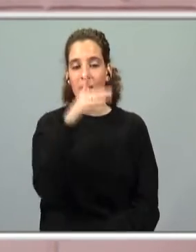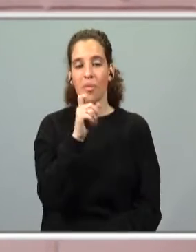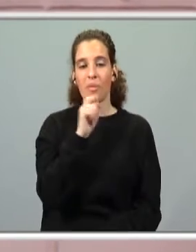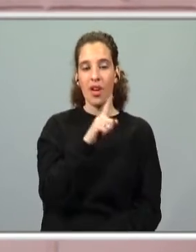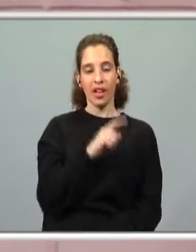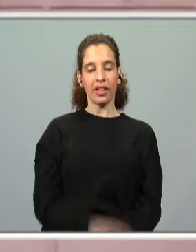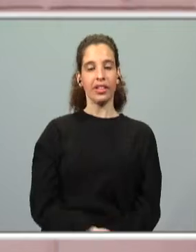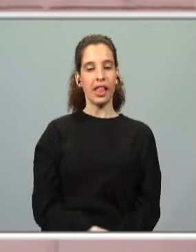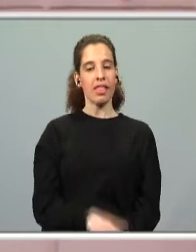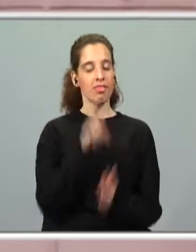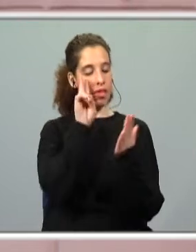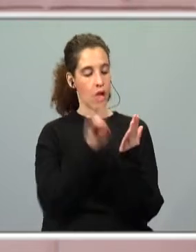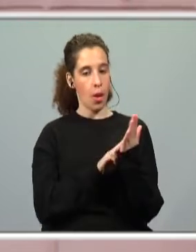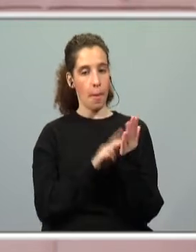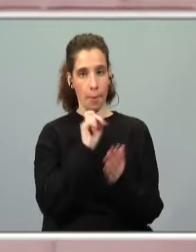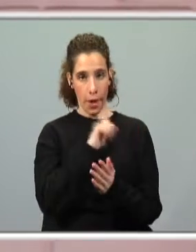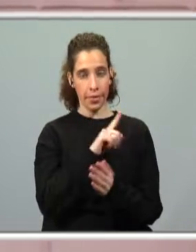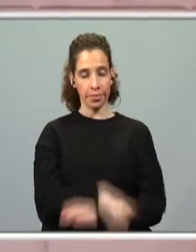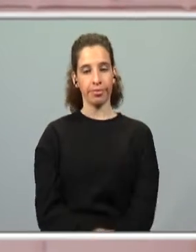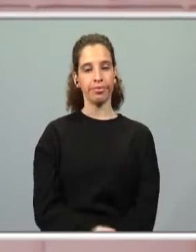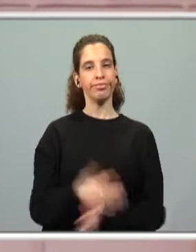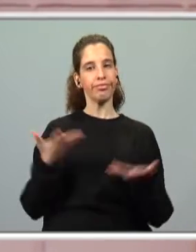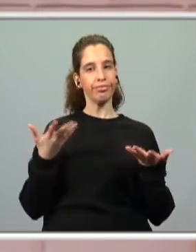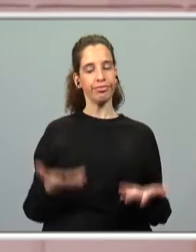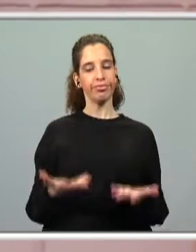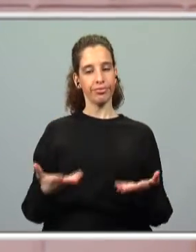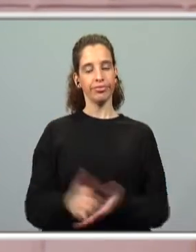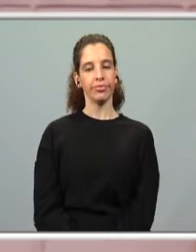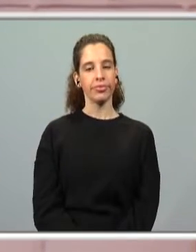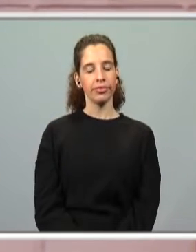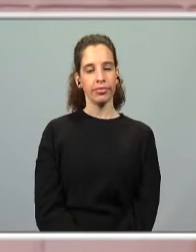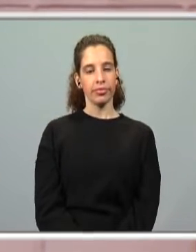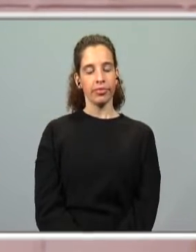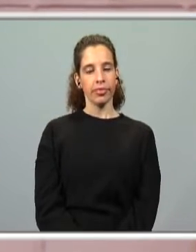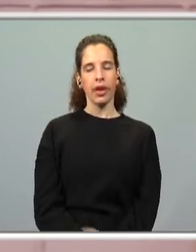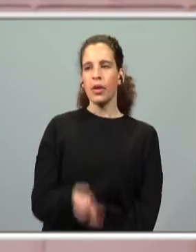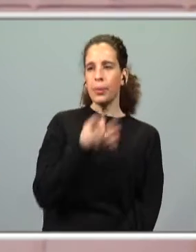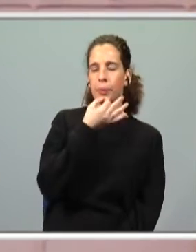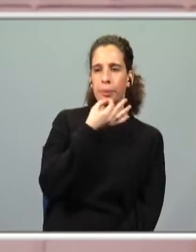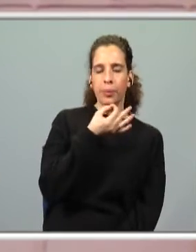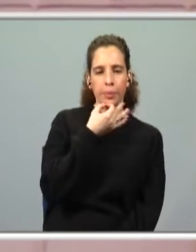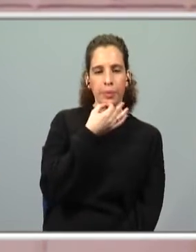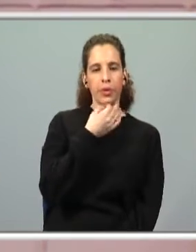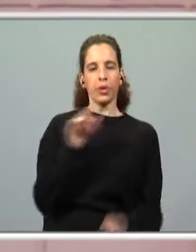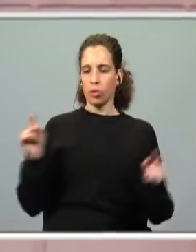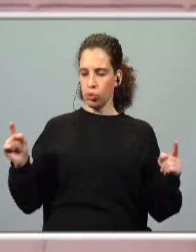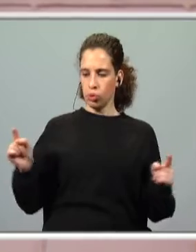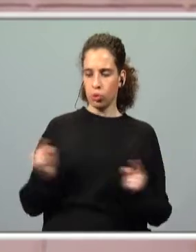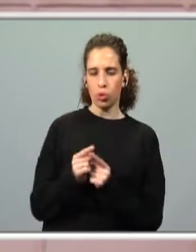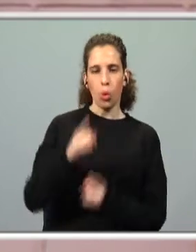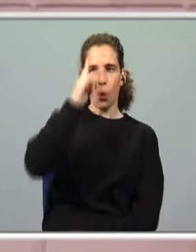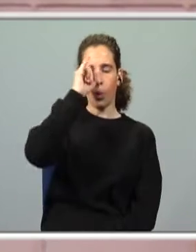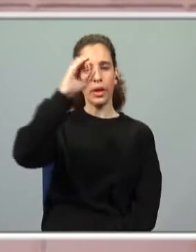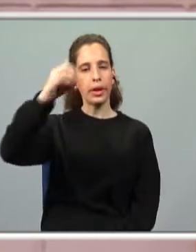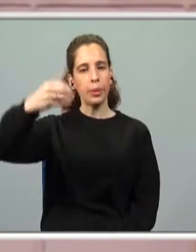sempre ir consultá-la. Pode ser. E agora? Estivemos aqui a falar, no resumo, nas